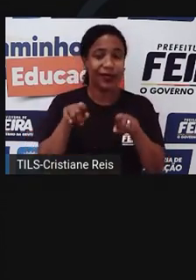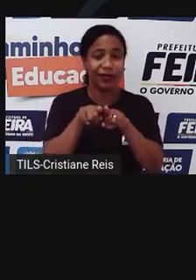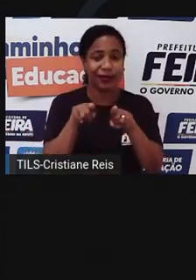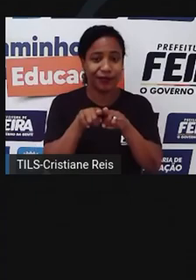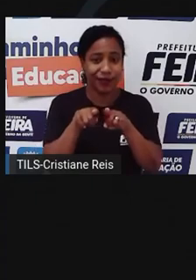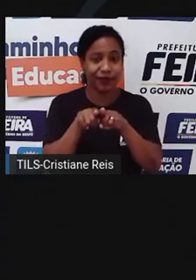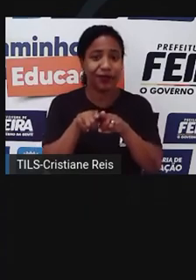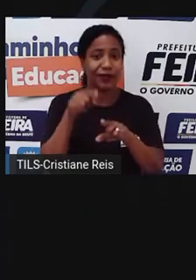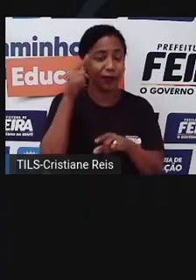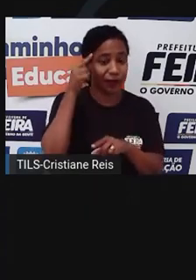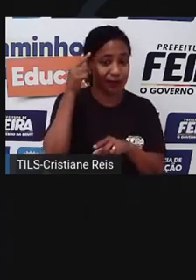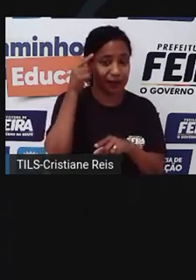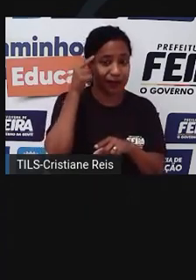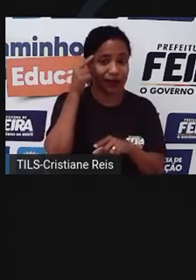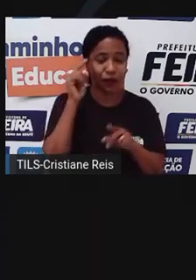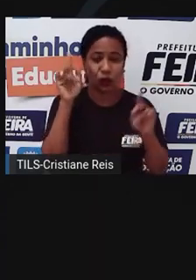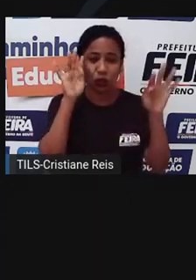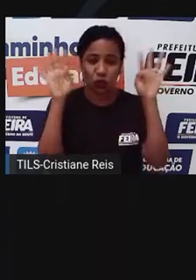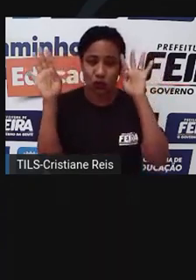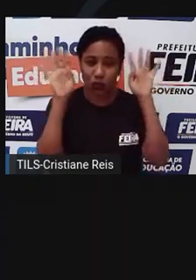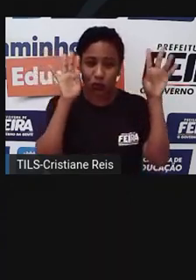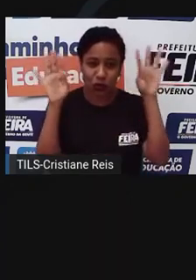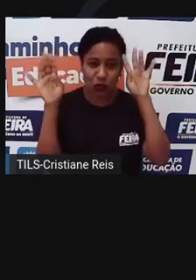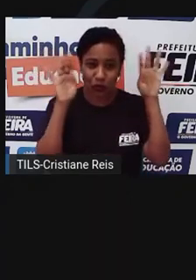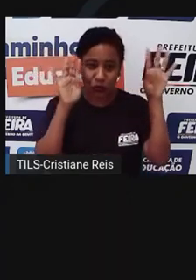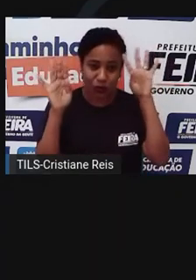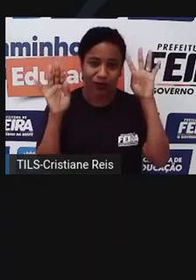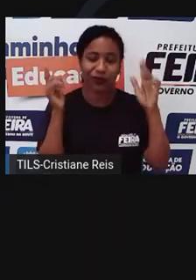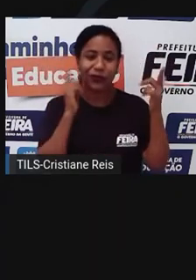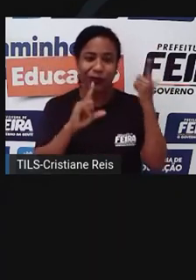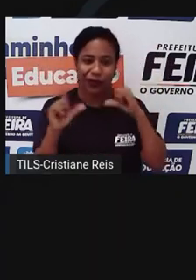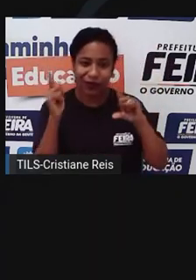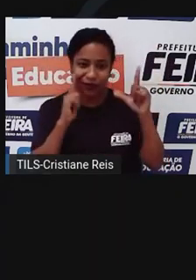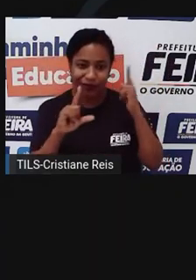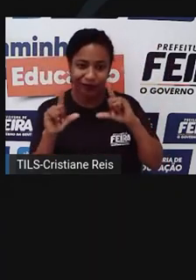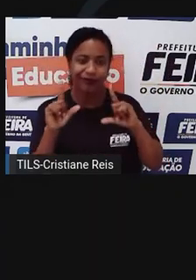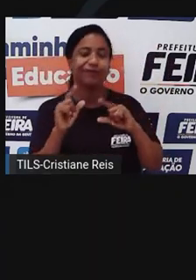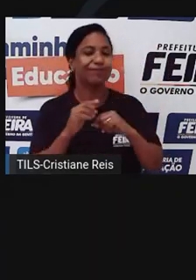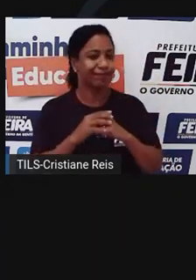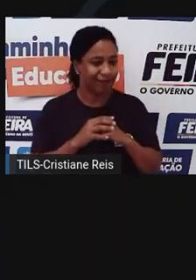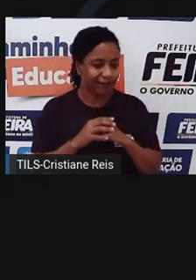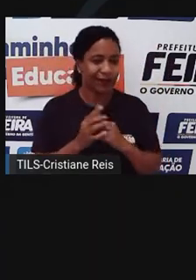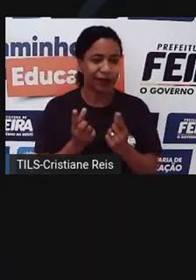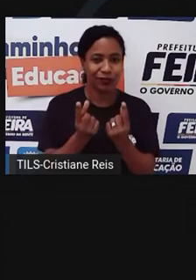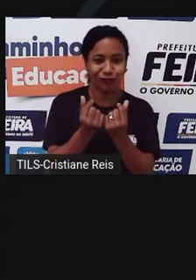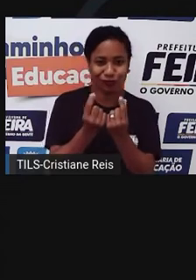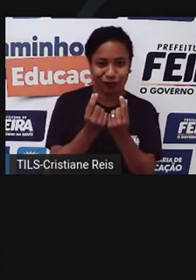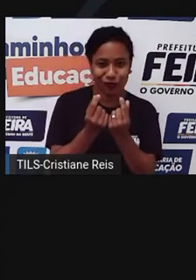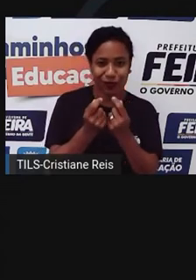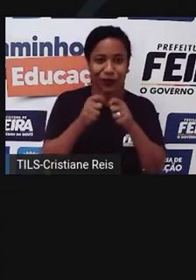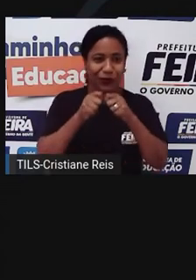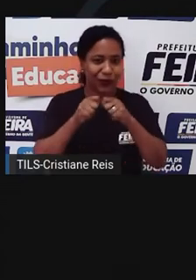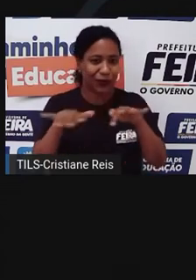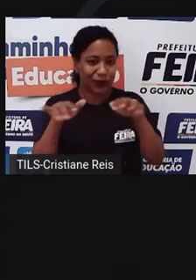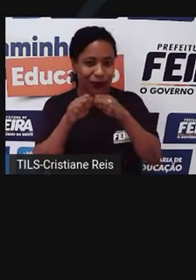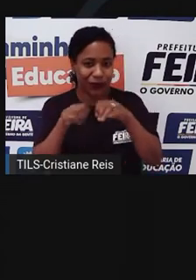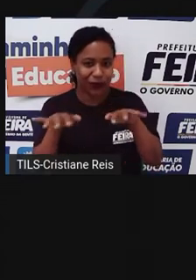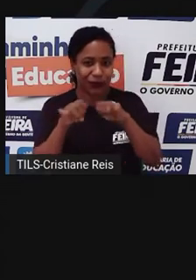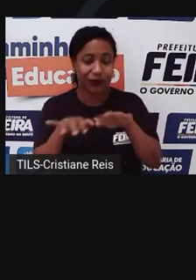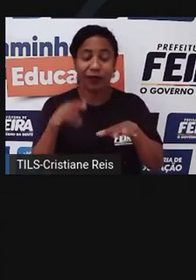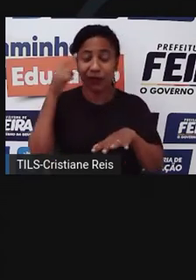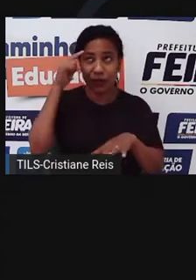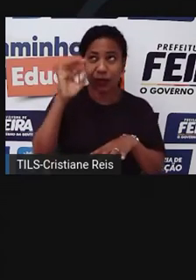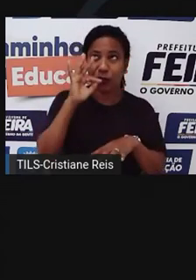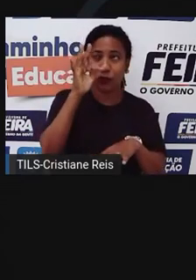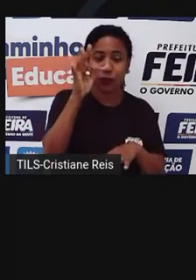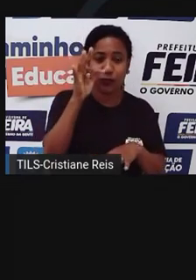Não priorizar sonhos. Sempre pensar no ganho, menos as despesas, não ter o sonho de curto, médio e longo